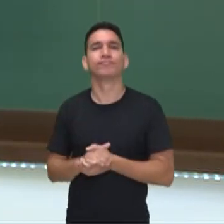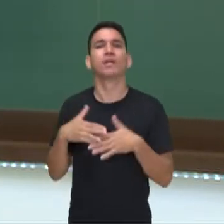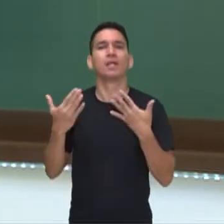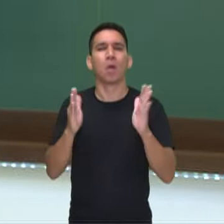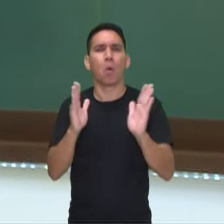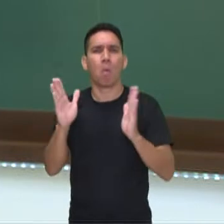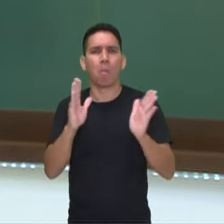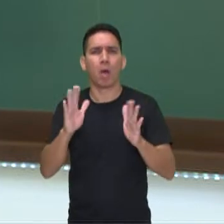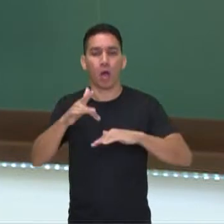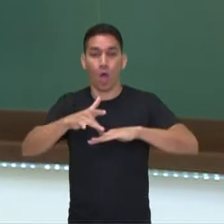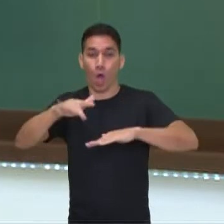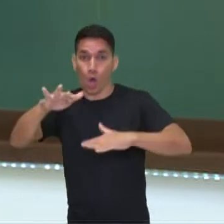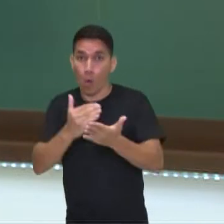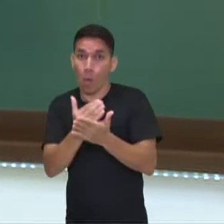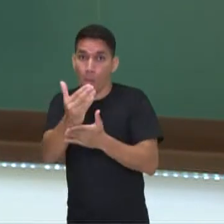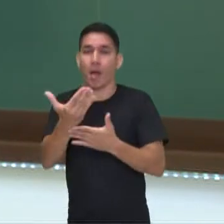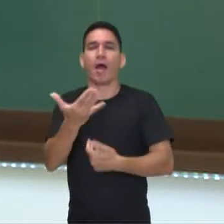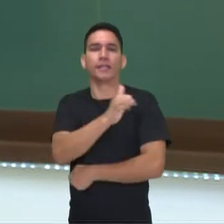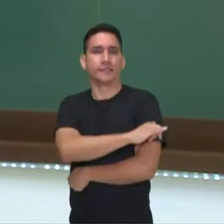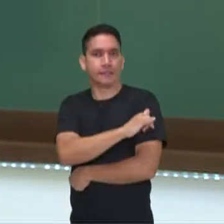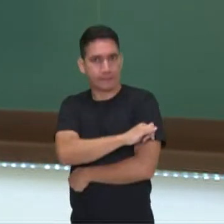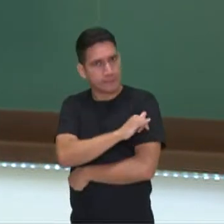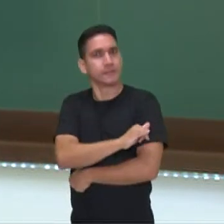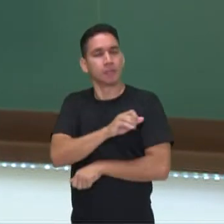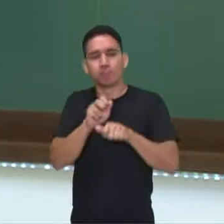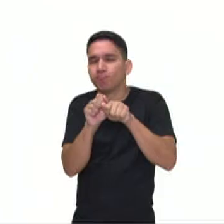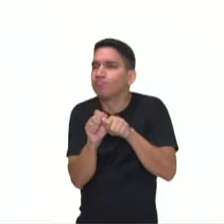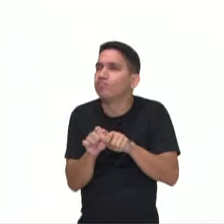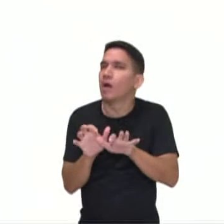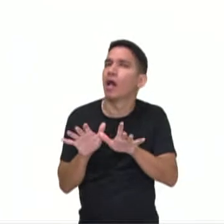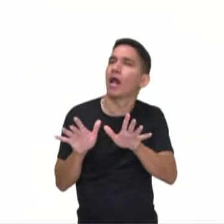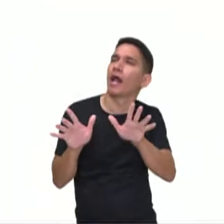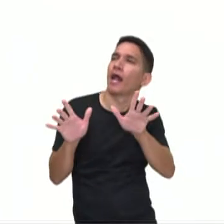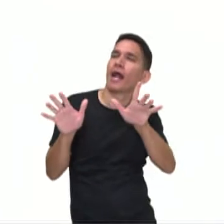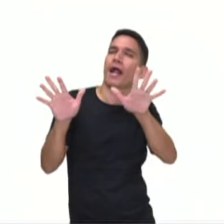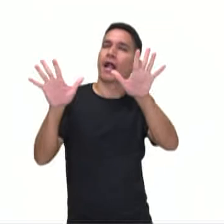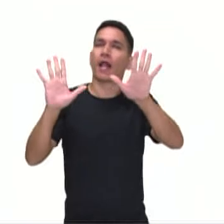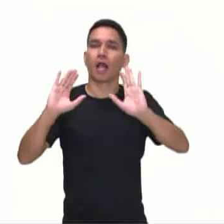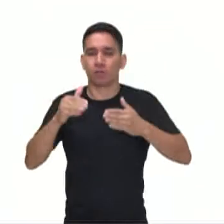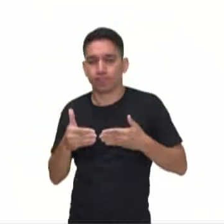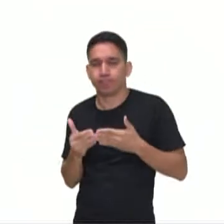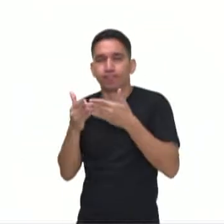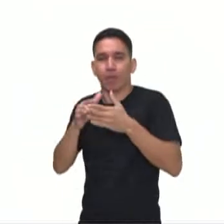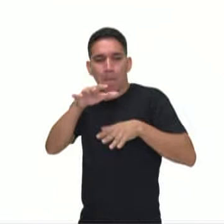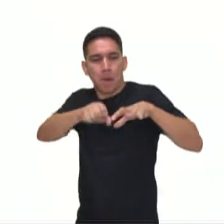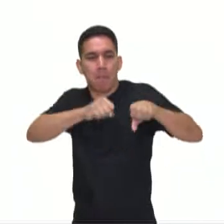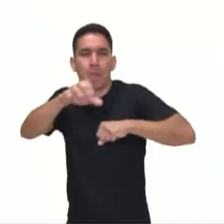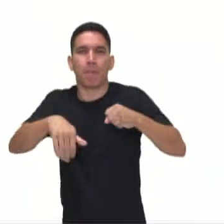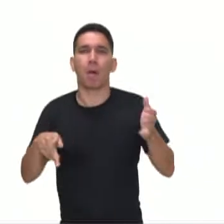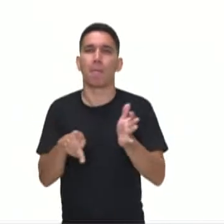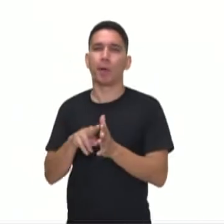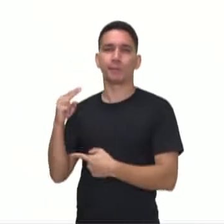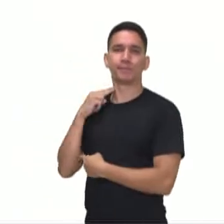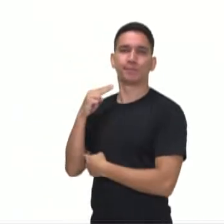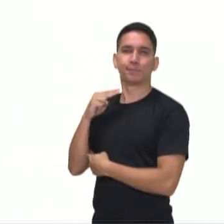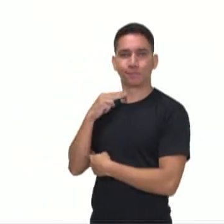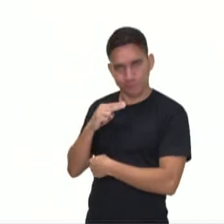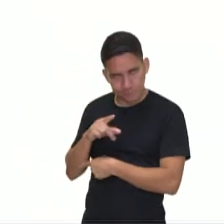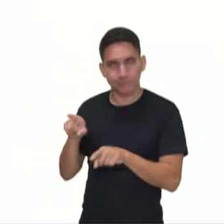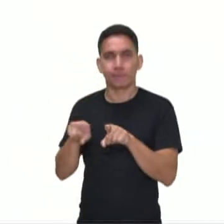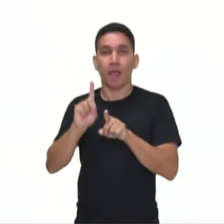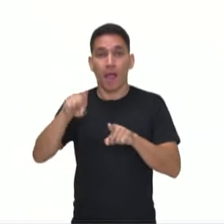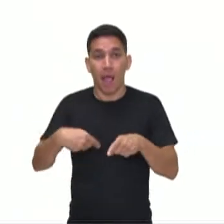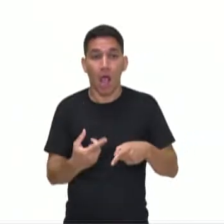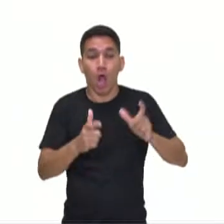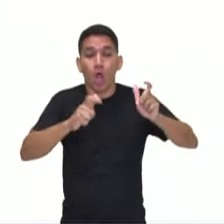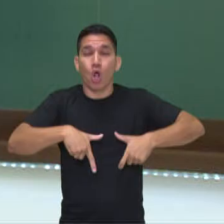no Rio de Janeiro, começa no Rio de Janeiro ali, Principalmente para escoar a extração do ouro que vem de Minas, é o porto